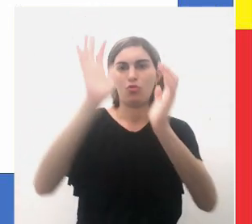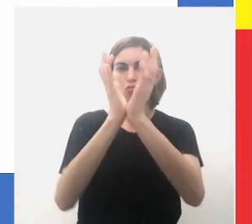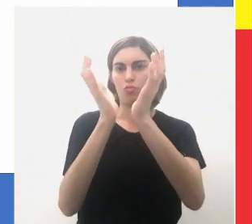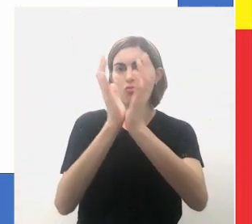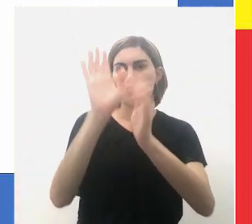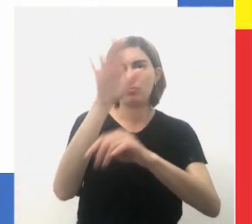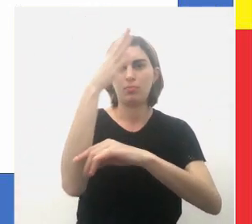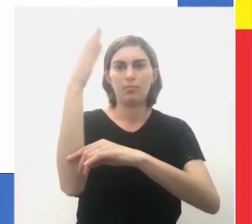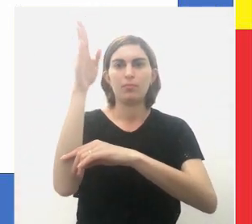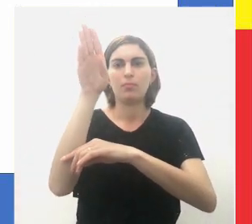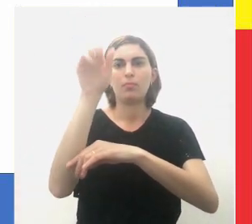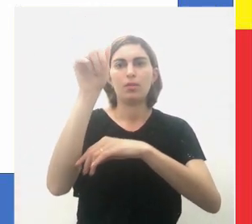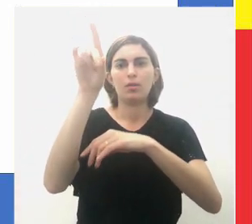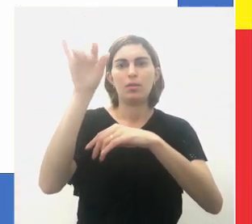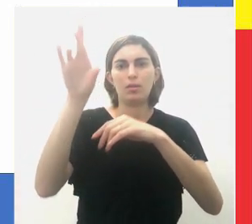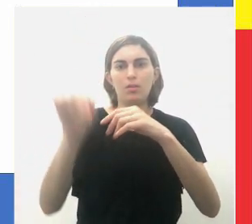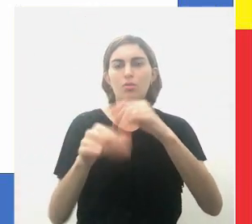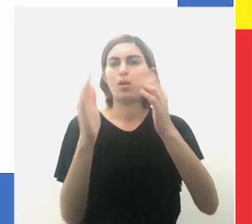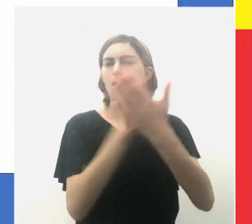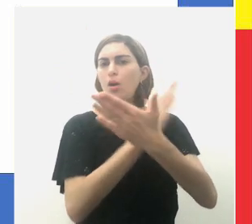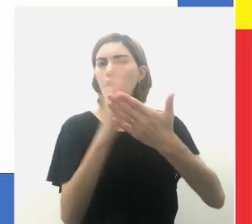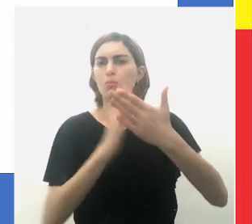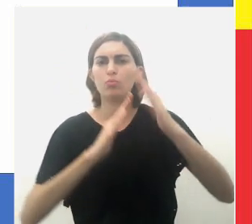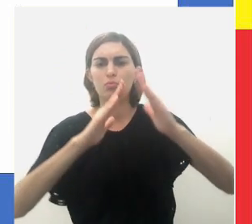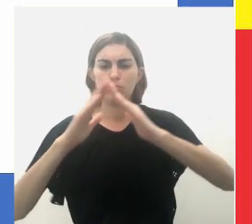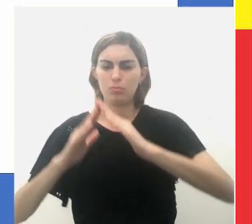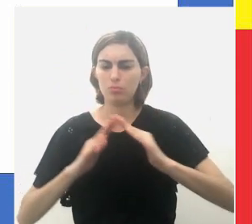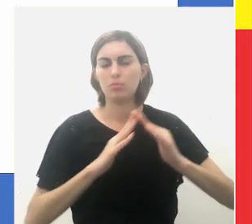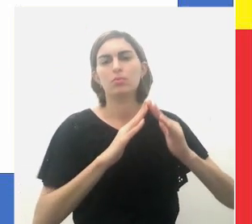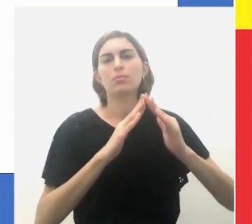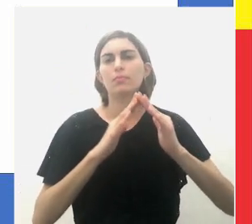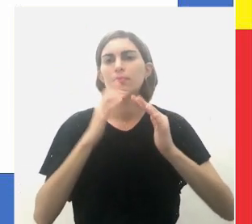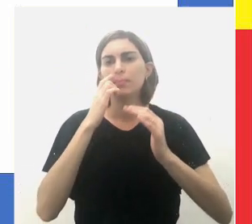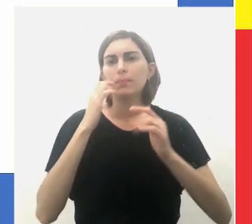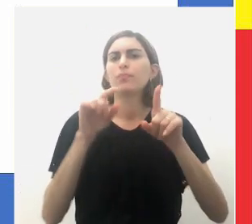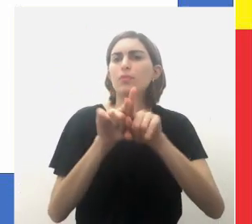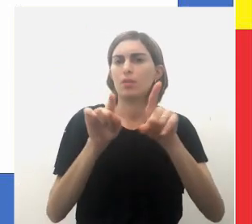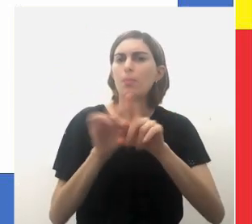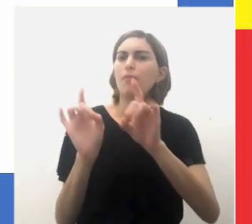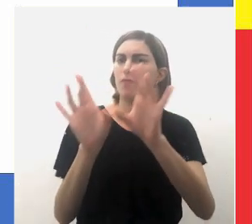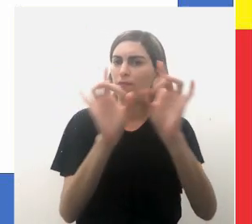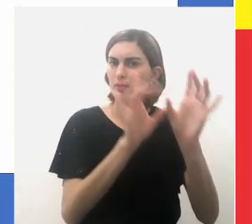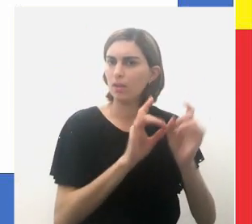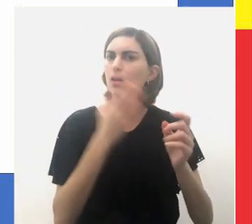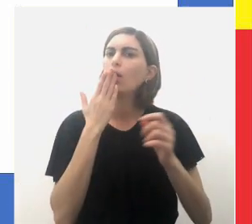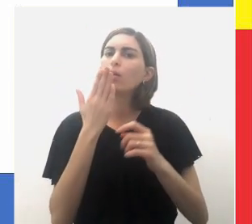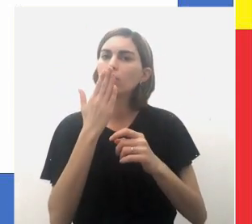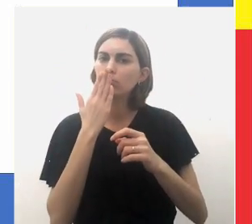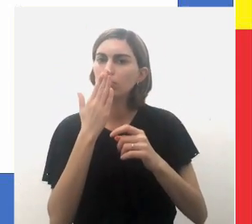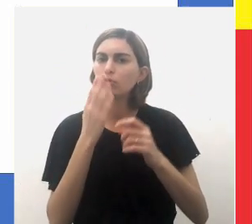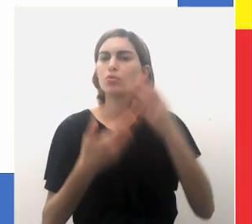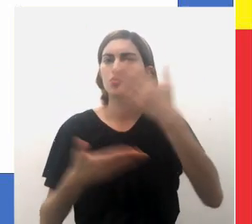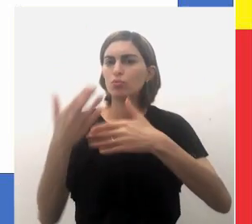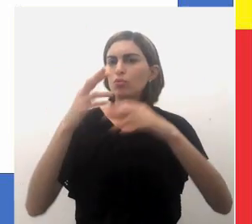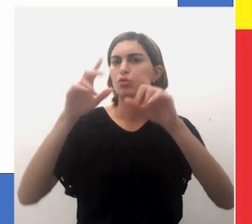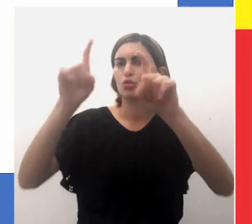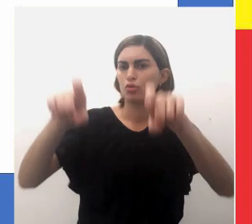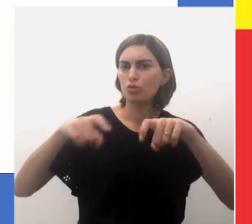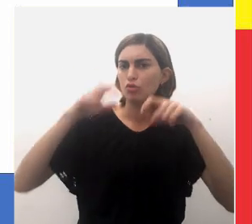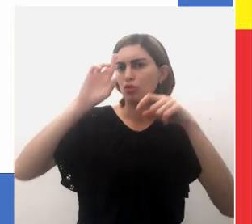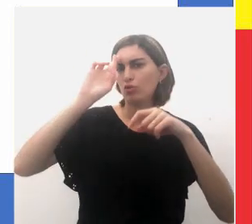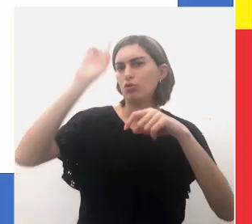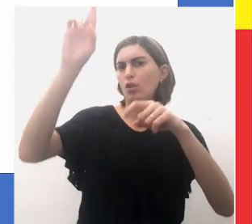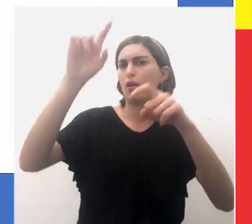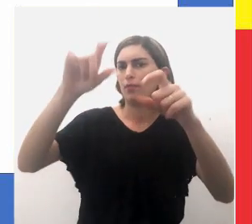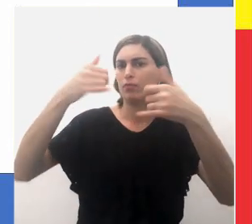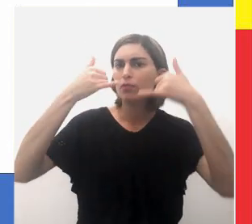bandeiras, ou seja, alguns moradores também vendiam índios para os senhores de